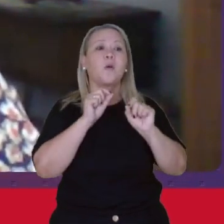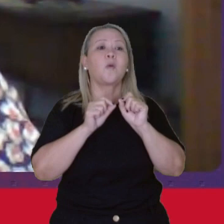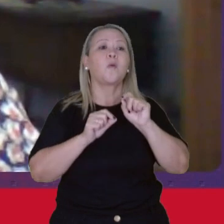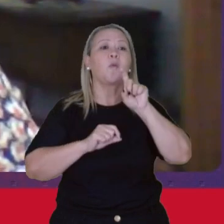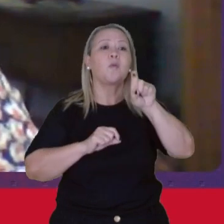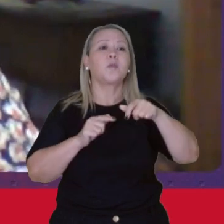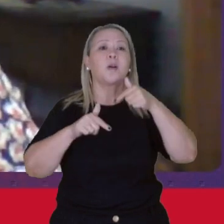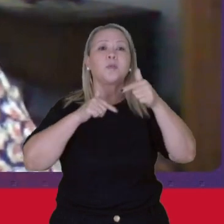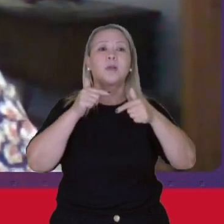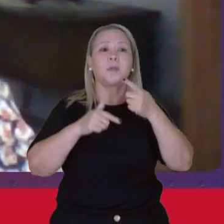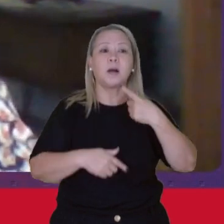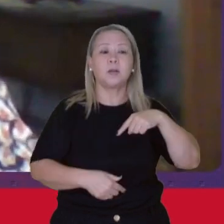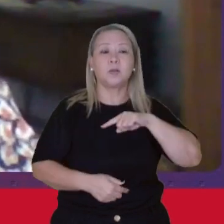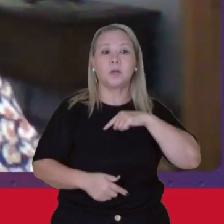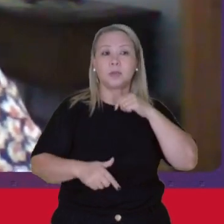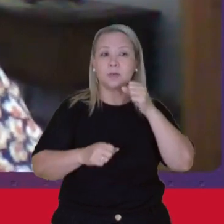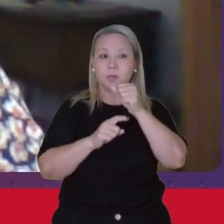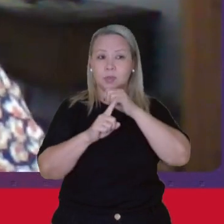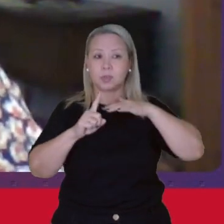o trabalho em nossa sociedade